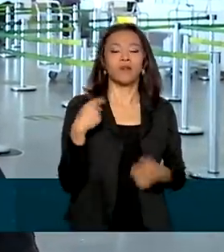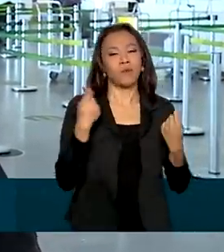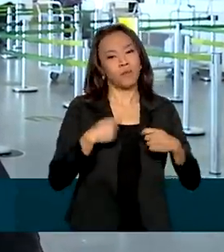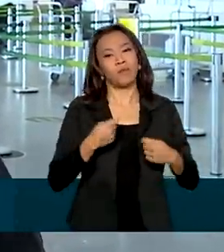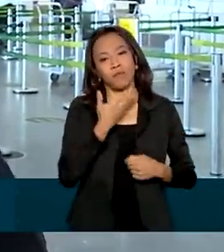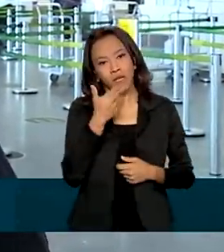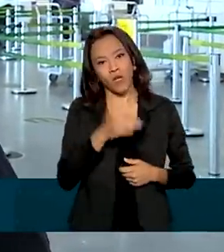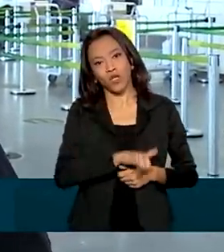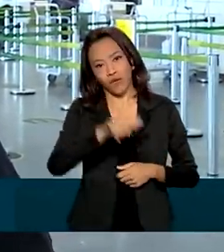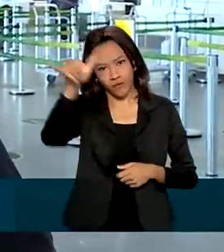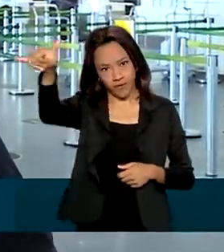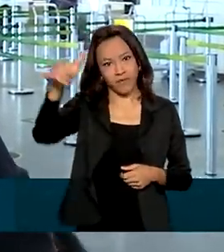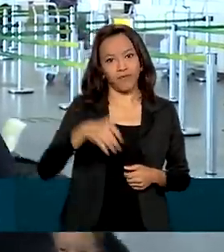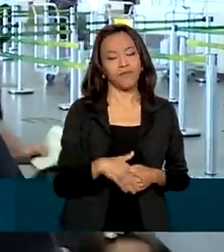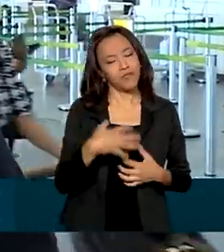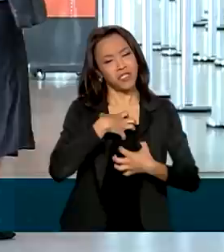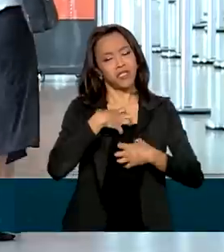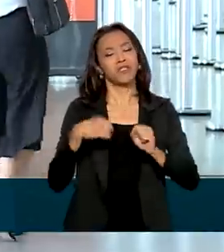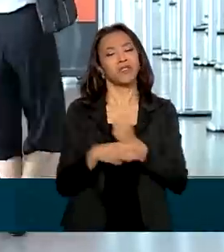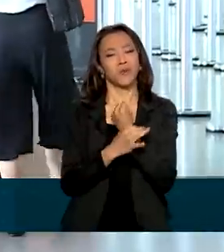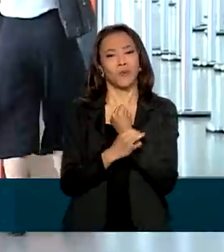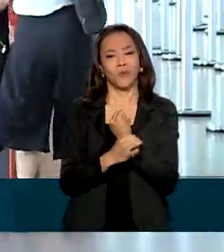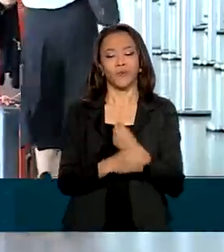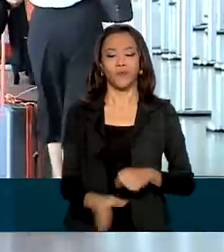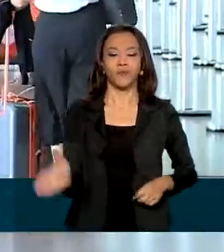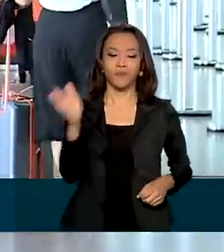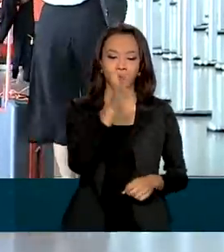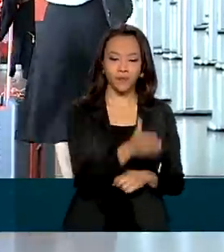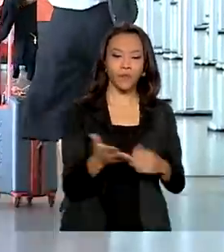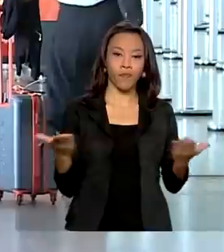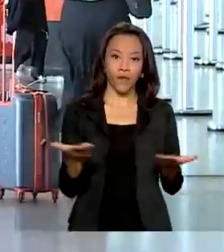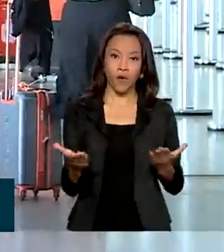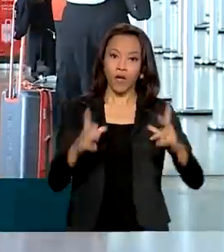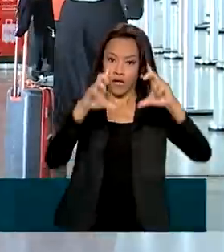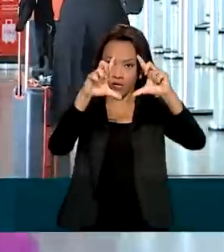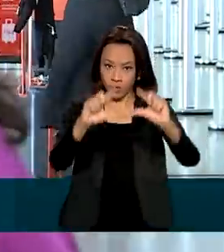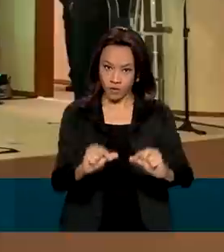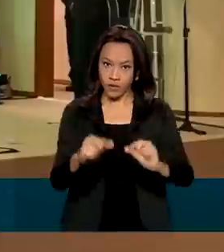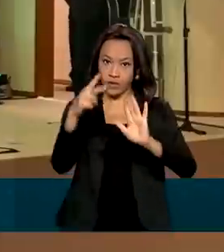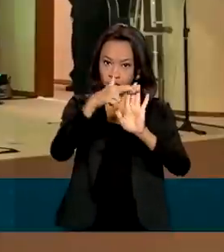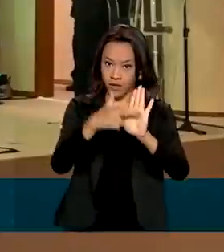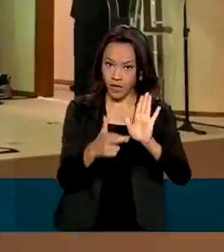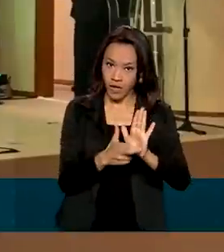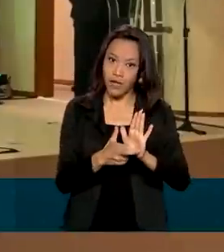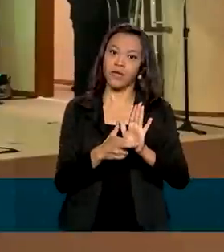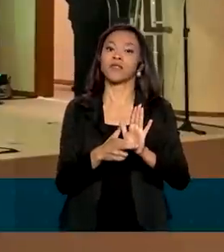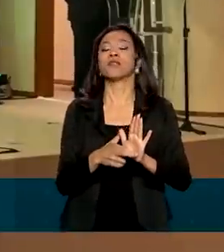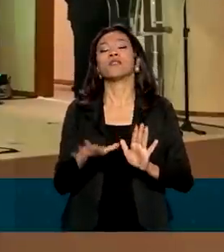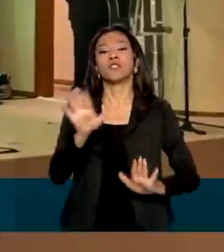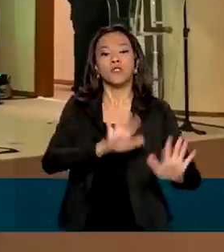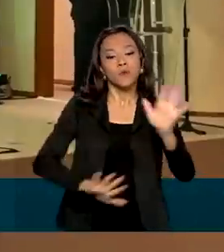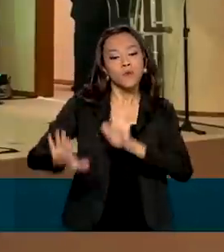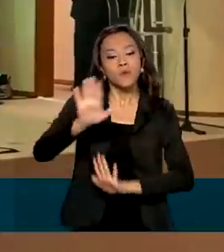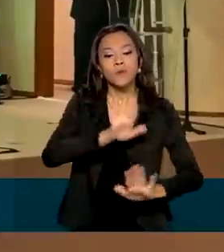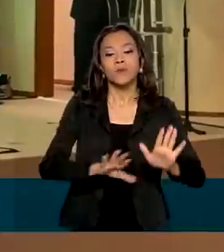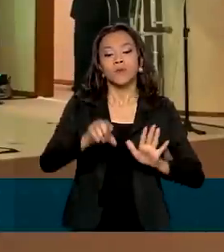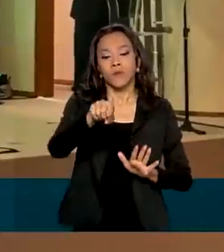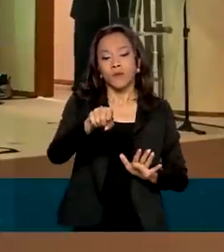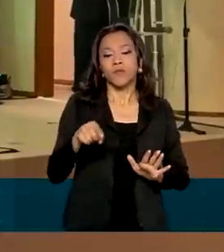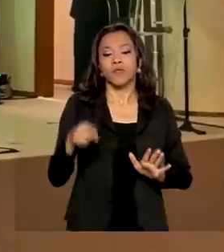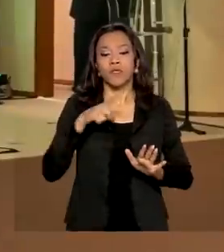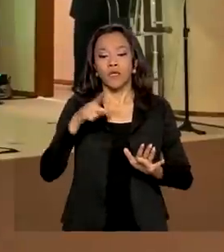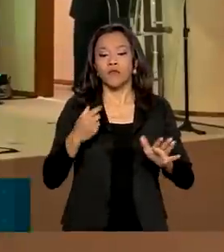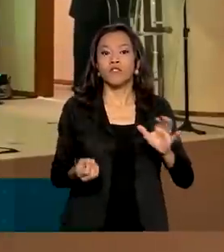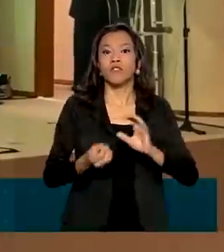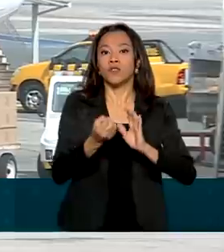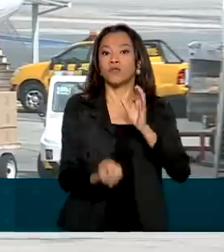a gente preferiu de avião, mas a gente se sente bem seguro, sim. Com a diminuição das medidas restritivas, o governo lançou o Guia de Retomada Econômica